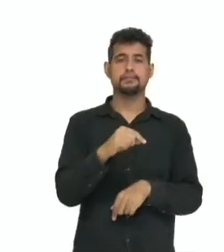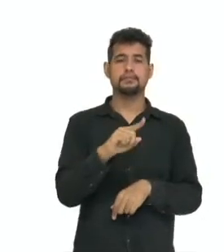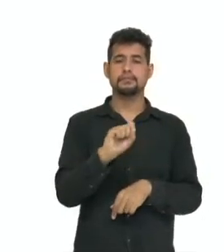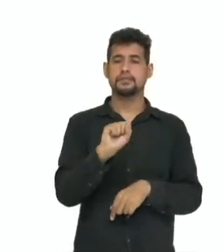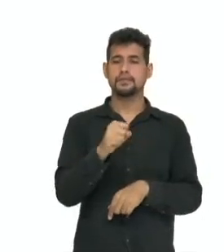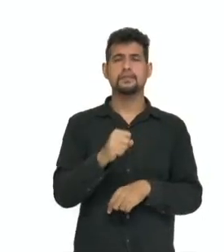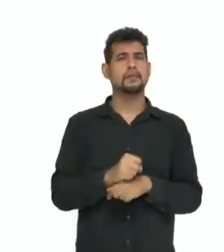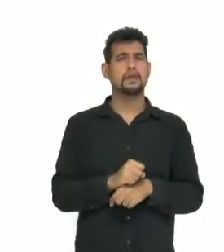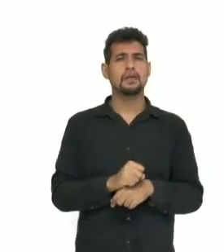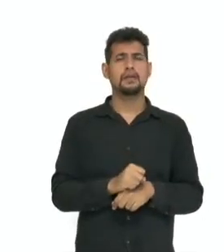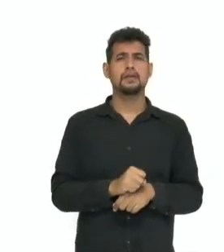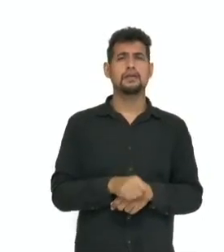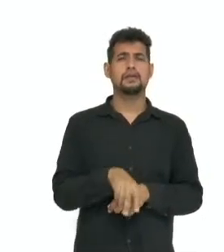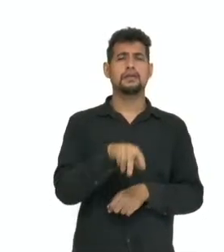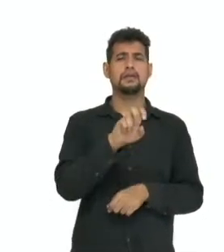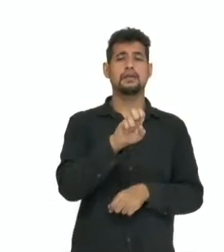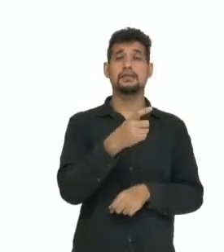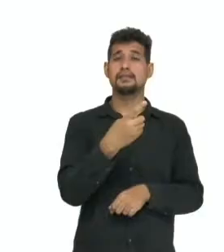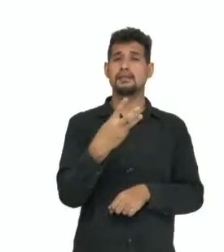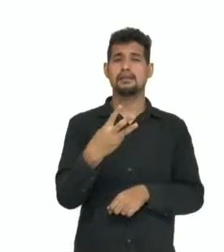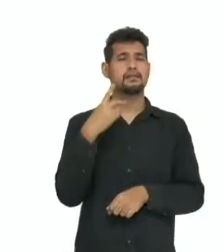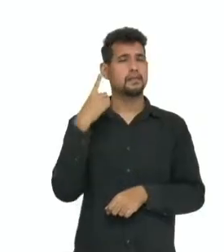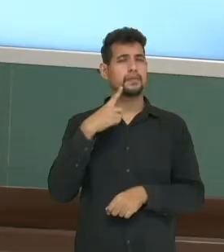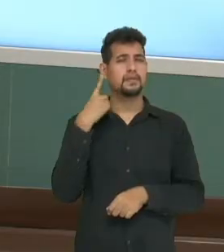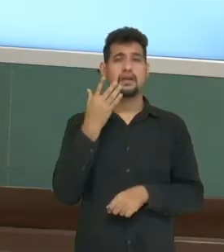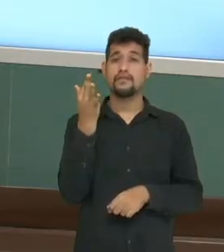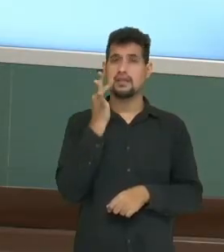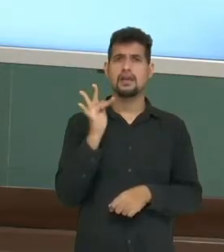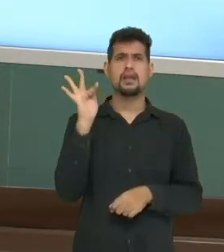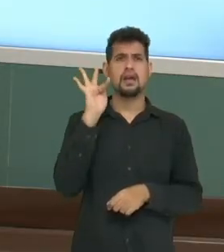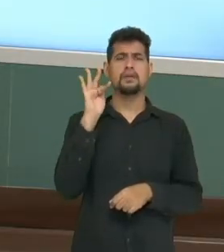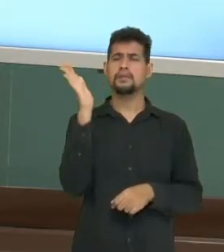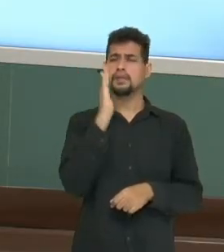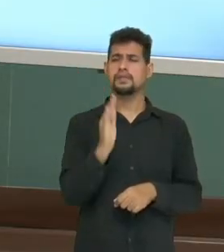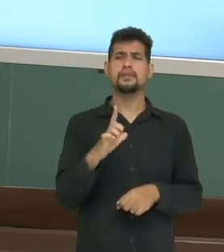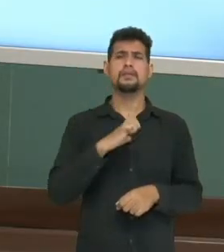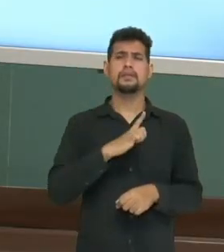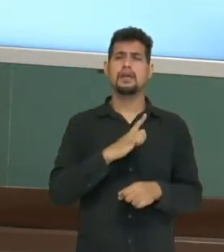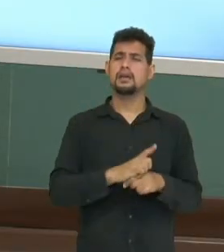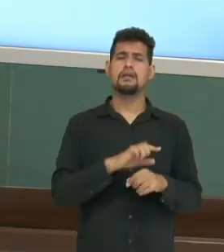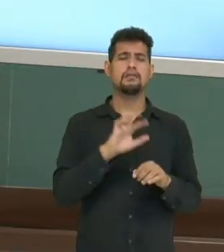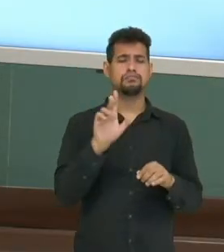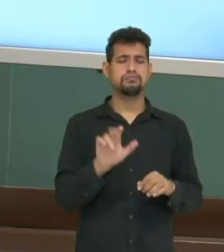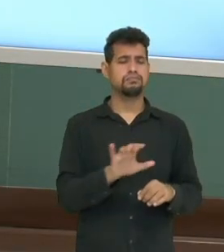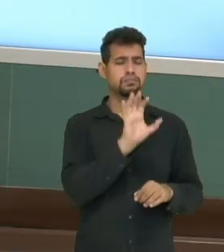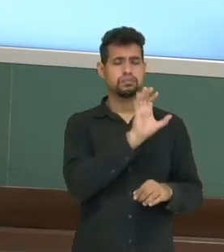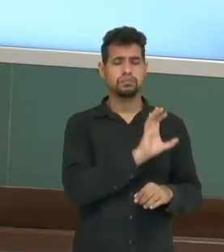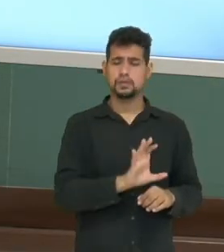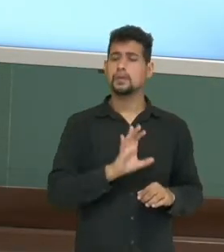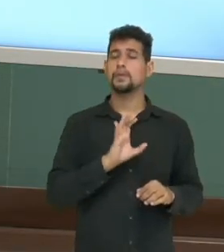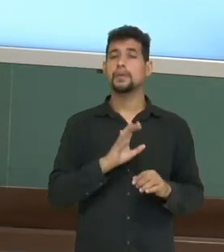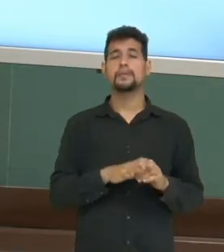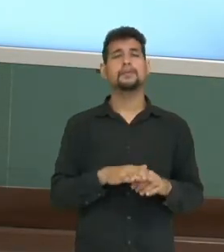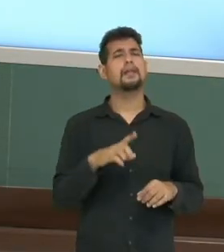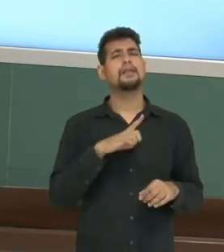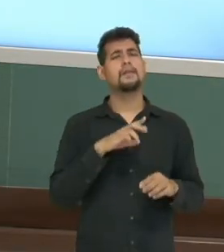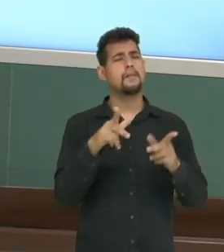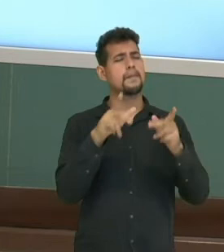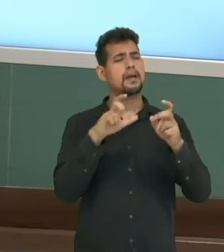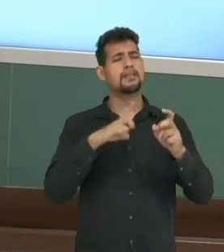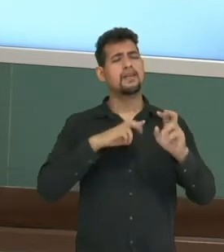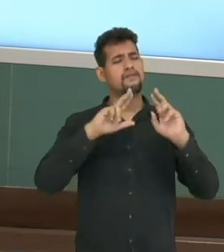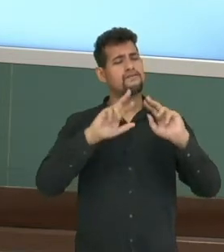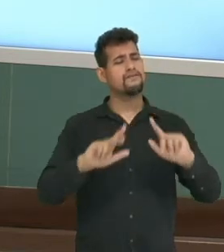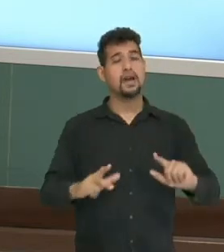Então, os 513 deputados federais que o Brasil tem, como estão distribuídos em partidos políticos. Perceba que você tem muita